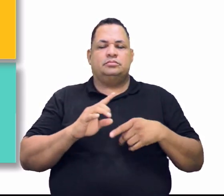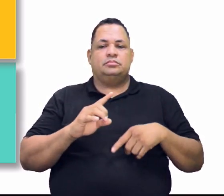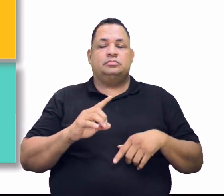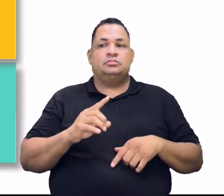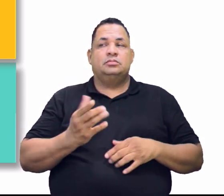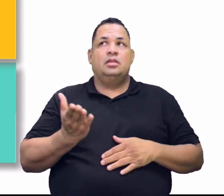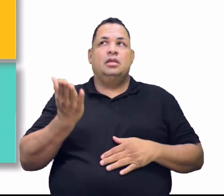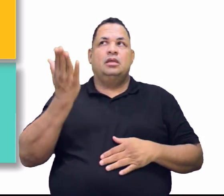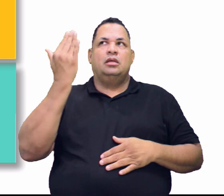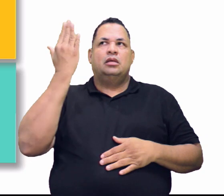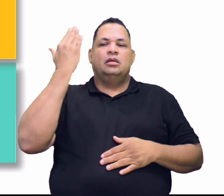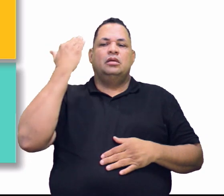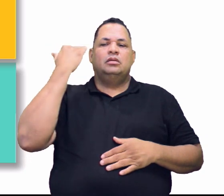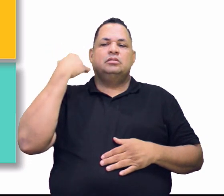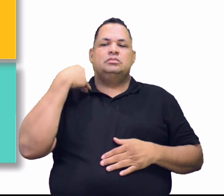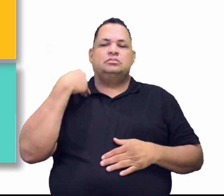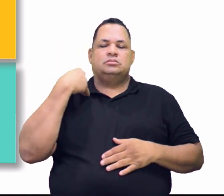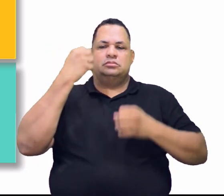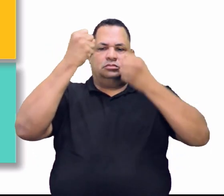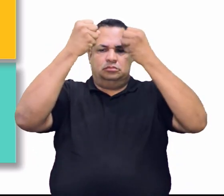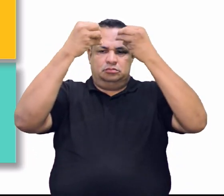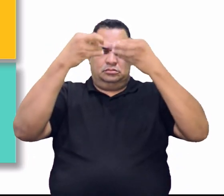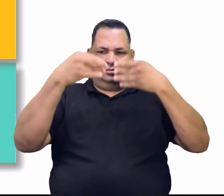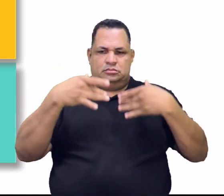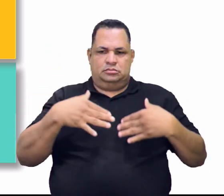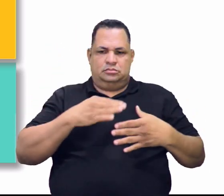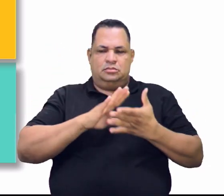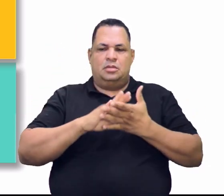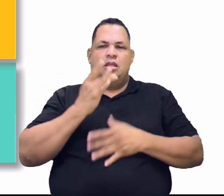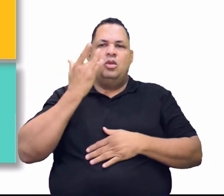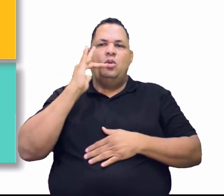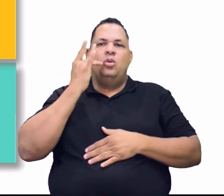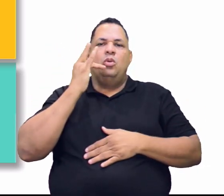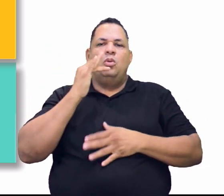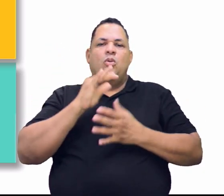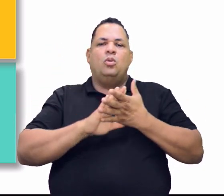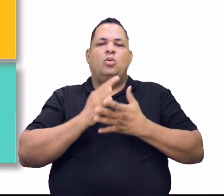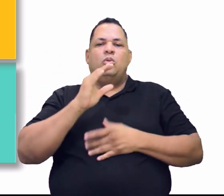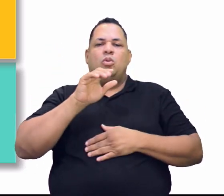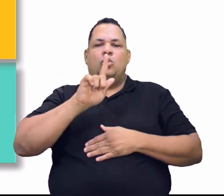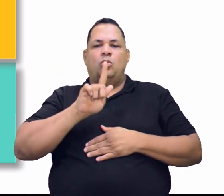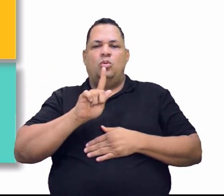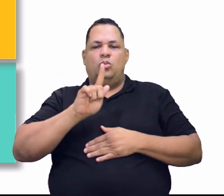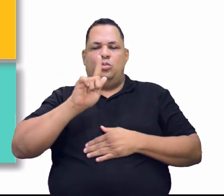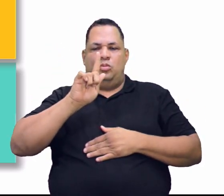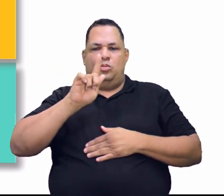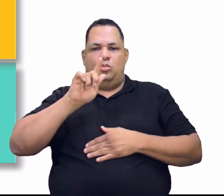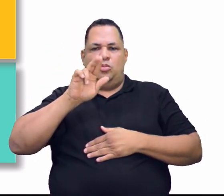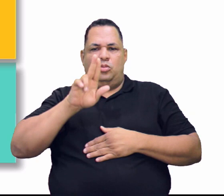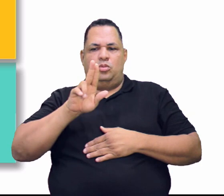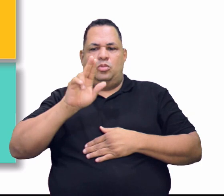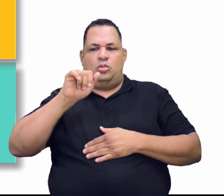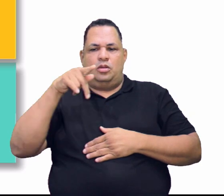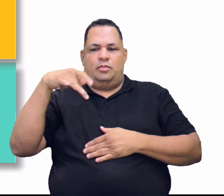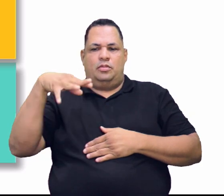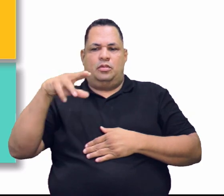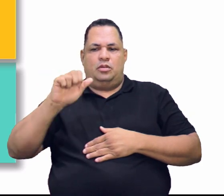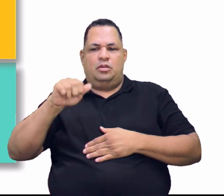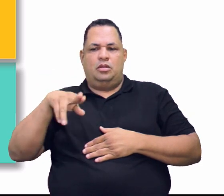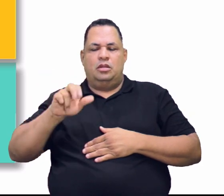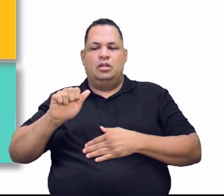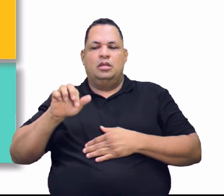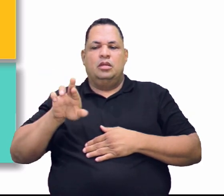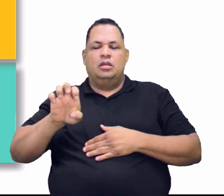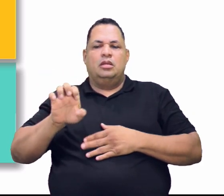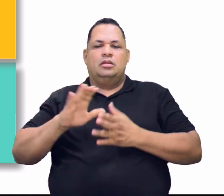atrás, quando eu trabalhei com vocês sobre o ouro do Guaporé, eu falava, eu falei um pouco sobre o que vinha a ser essa garipagem